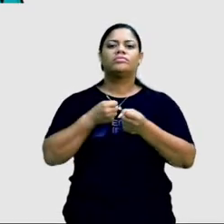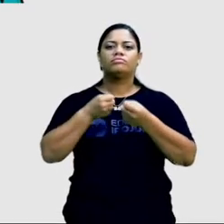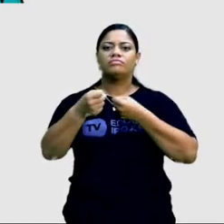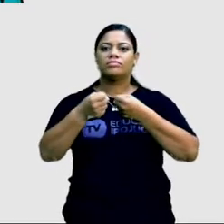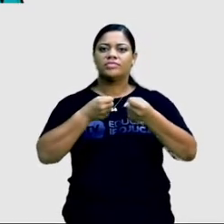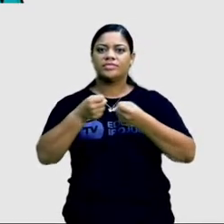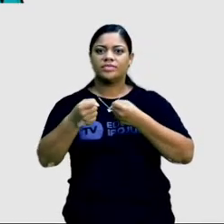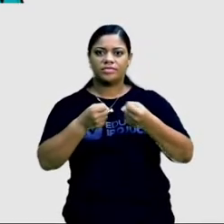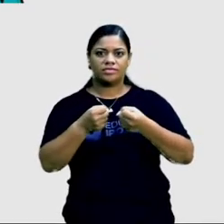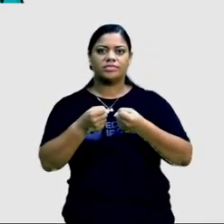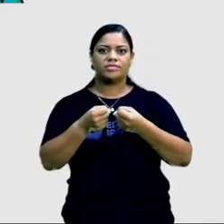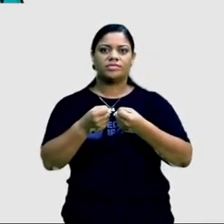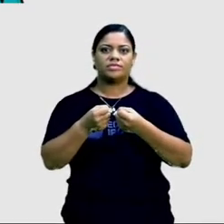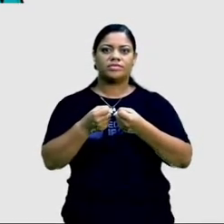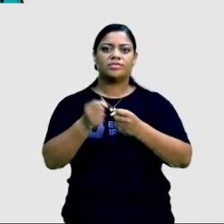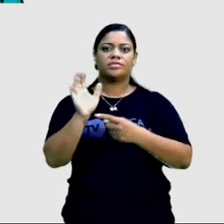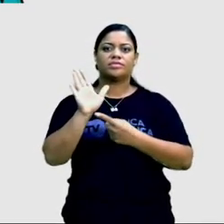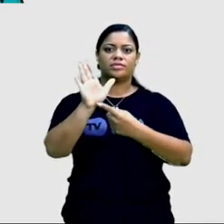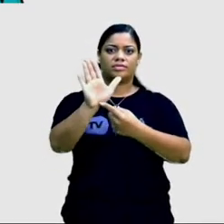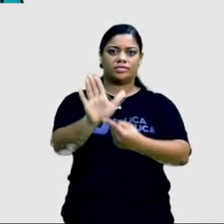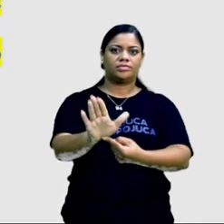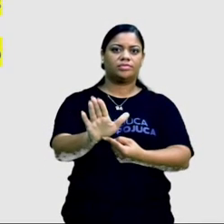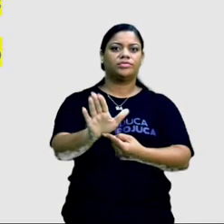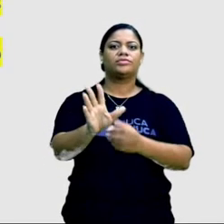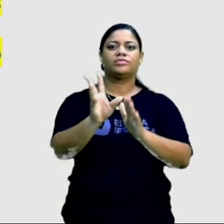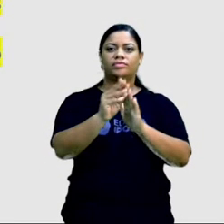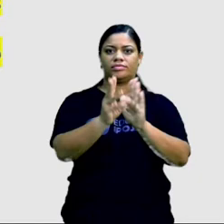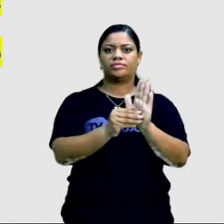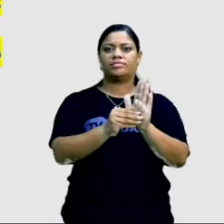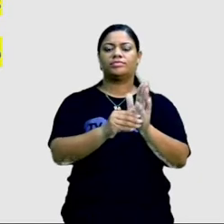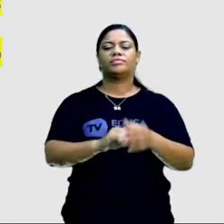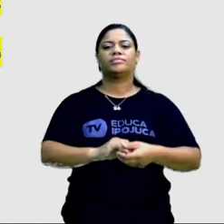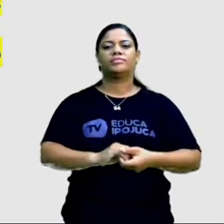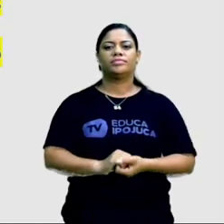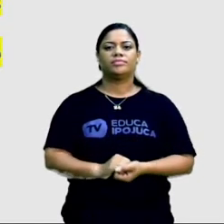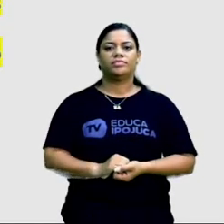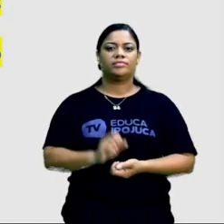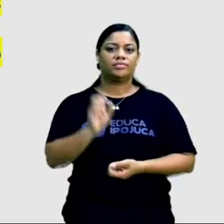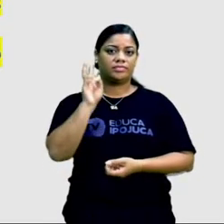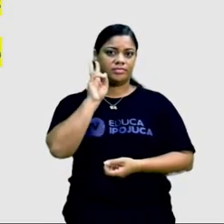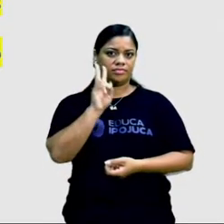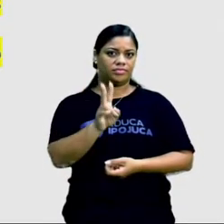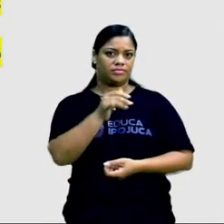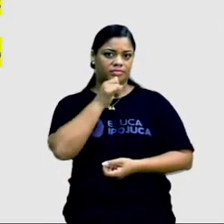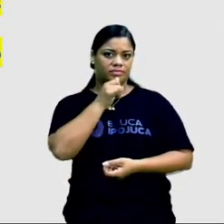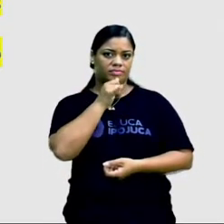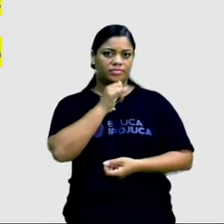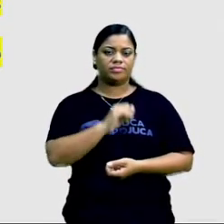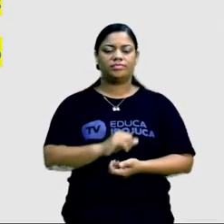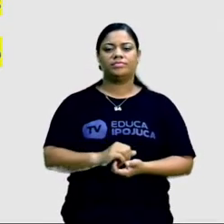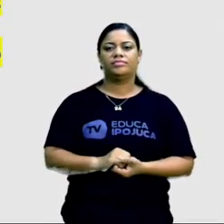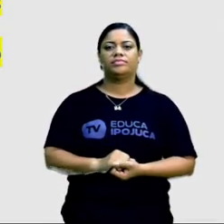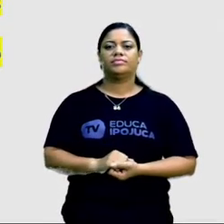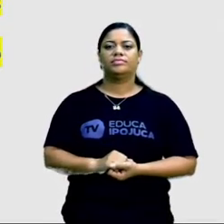arrecadou para expor para a gente aquele conteúdo. Vamos ver aqui alguns exemplos.